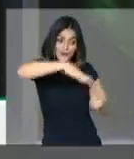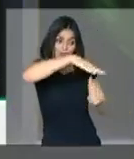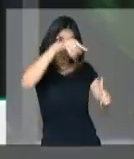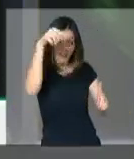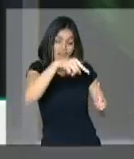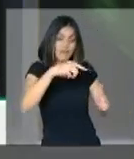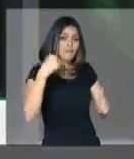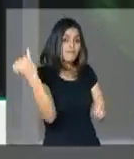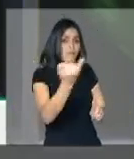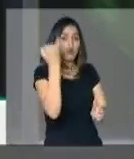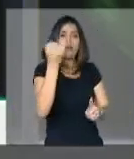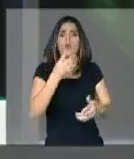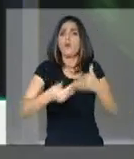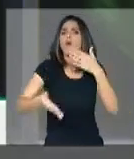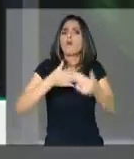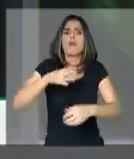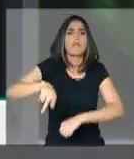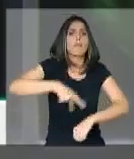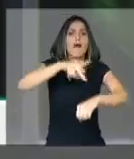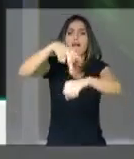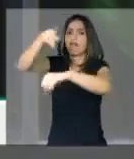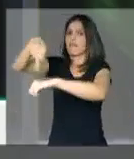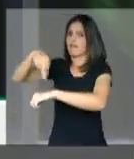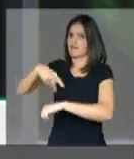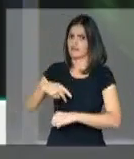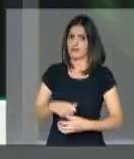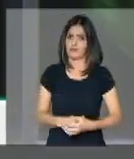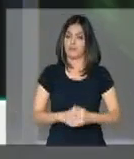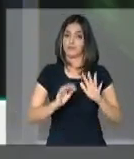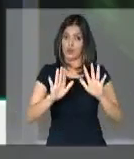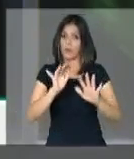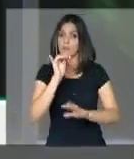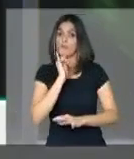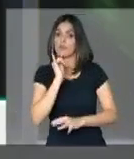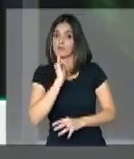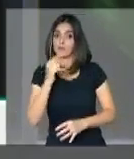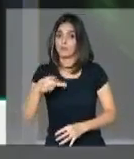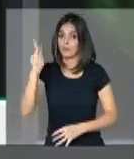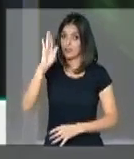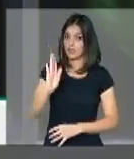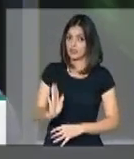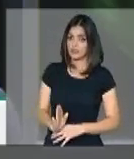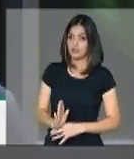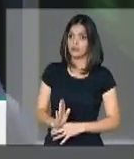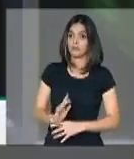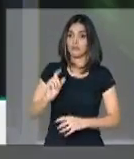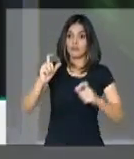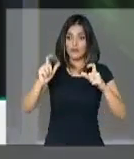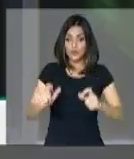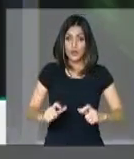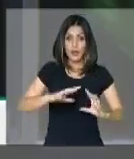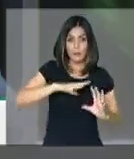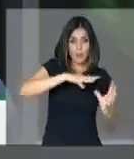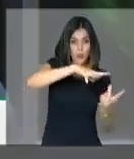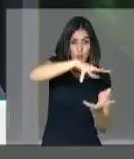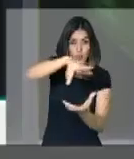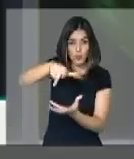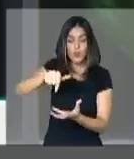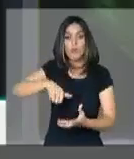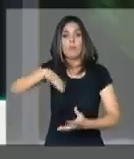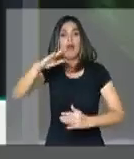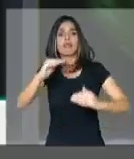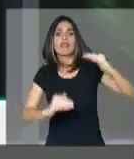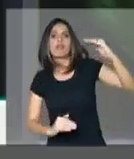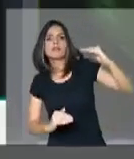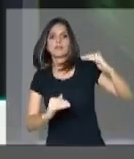enorme em qualquer sociedade. Para que a gente possa ter ideia, o Brasil é um dos lugares mais desiguais do mundo. Isso se